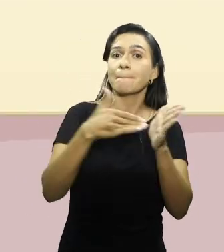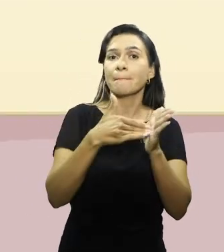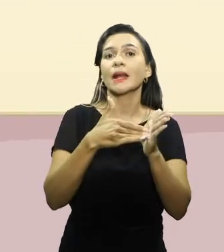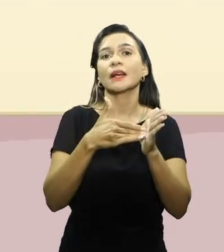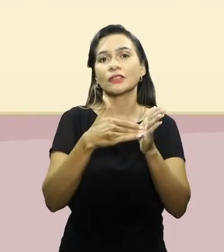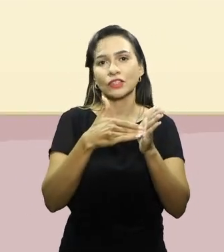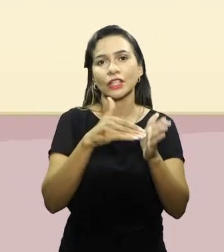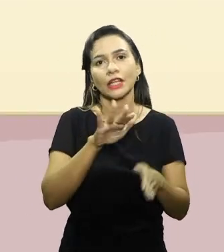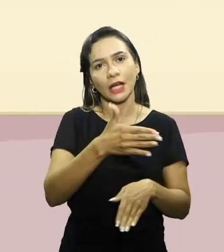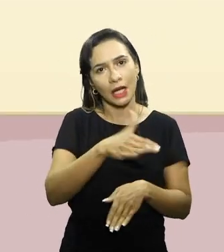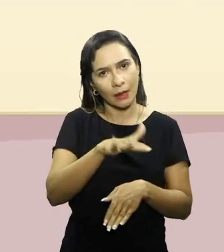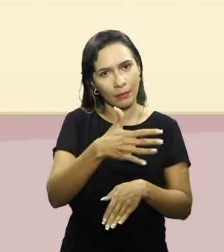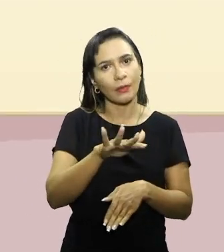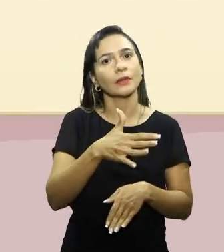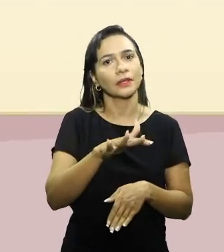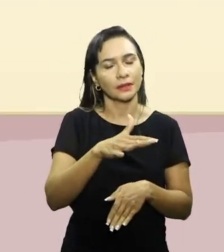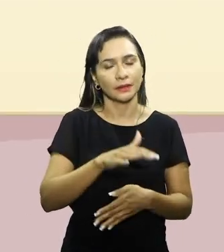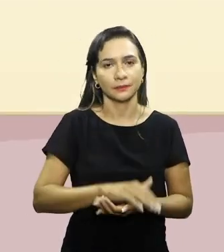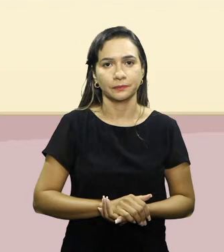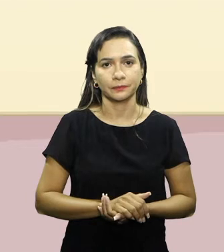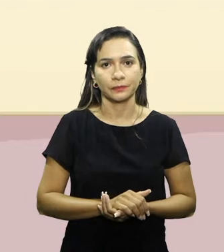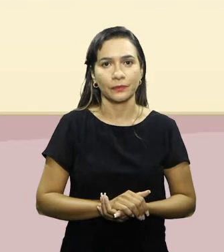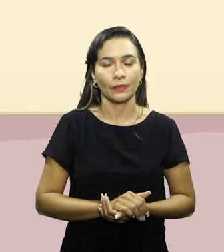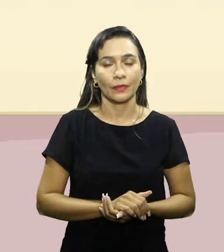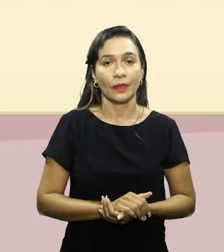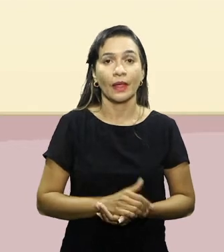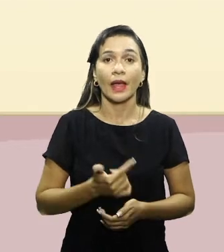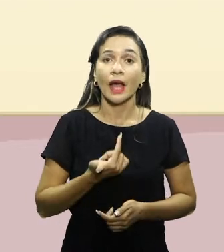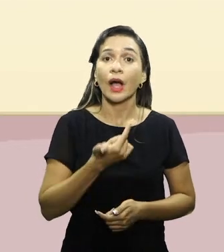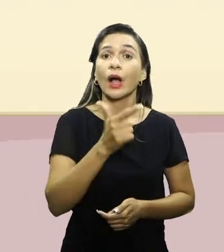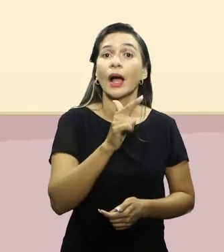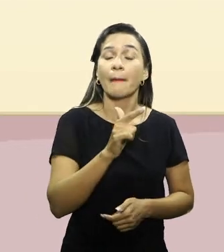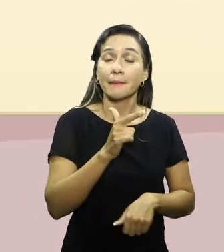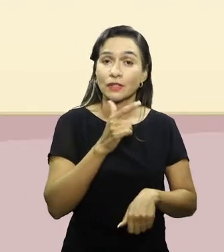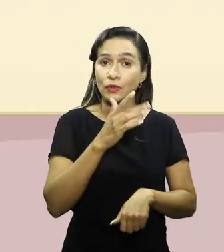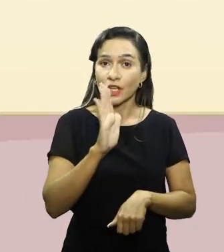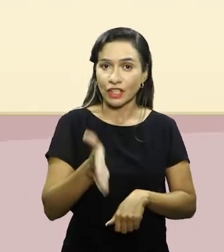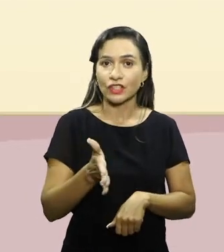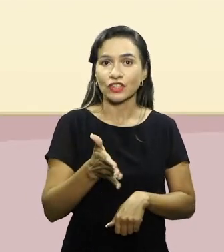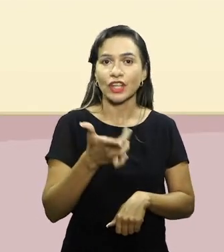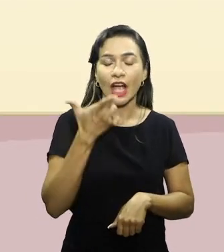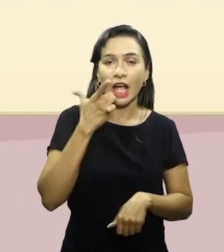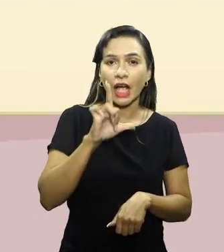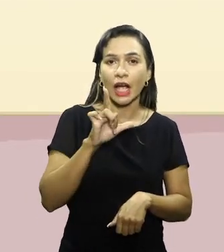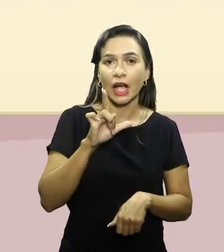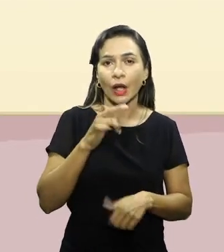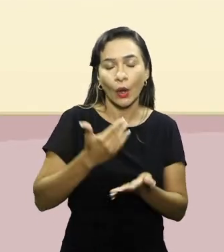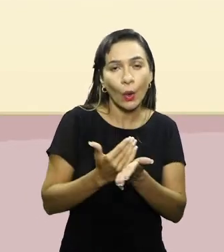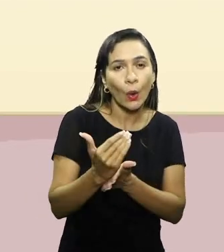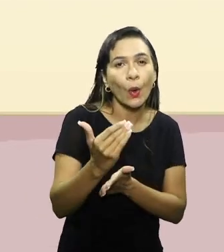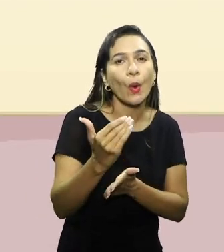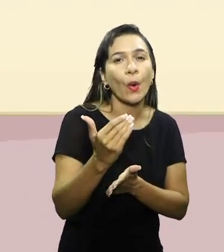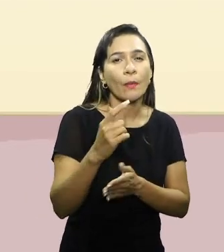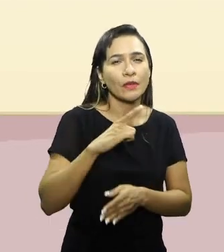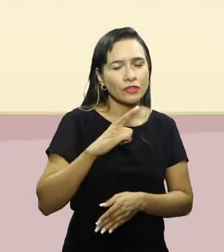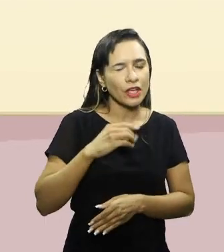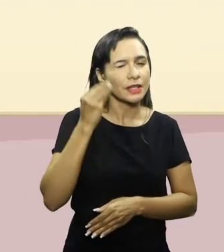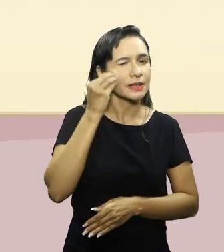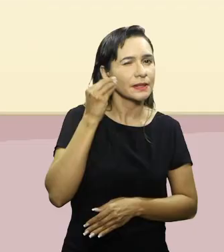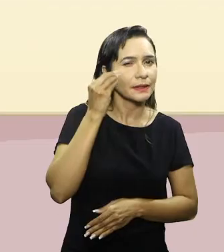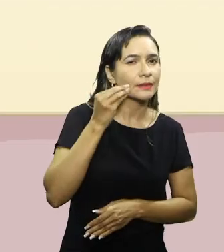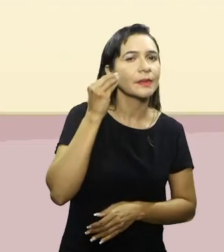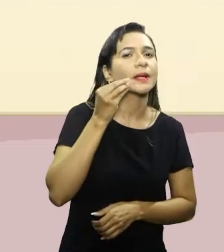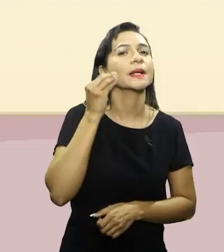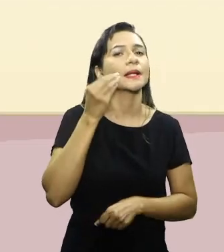moderado. Para aquele indivíduo que já é intermediário, que já tem uma certa experiência aí